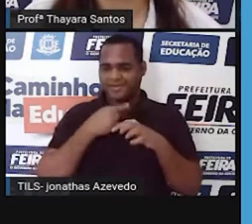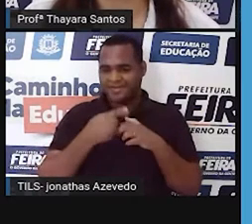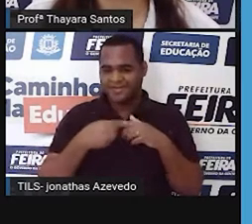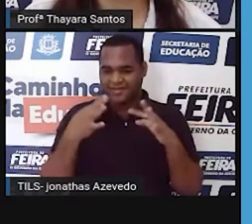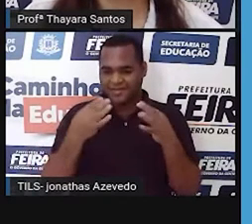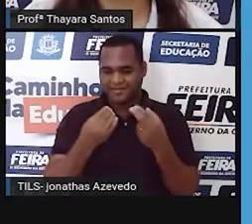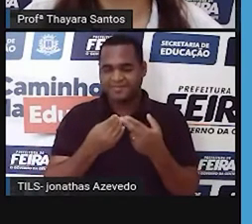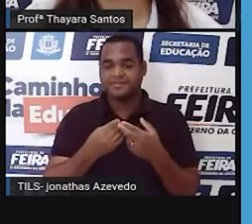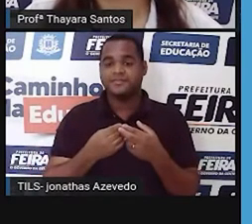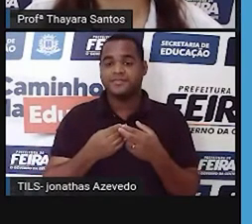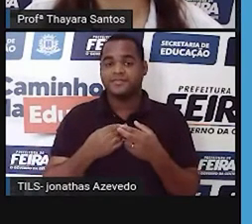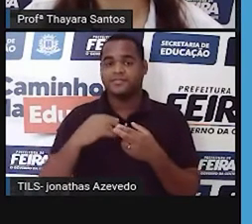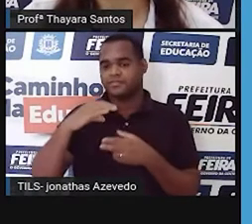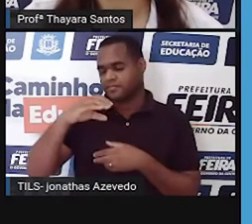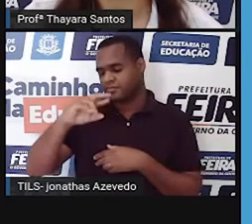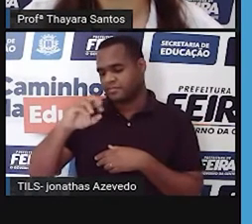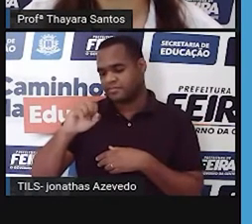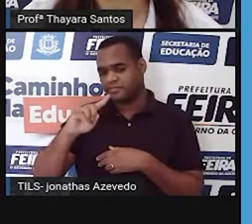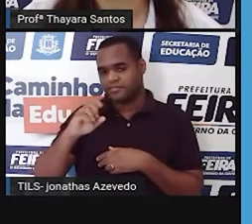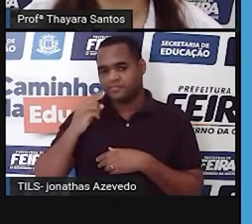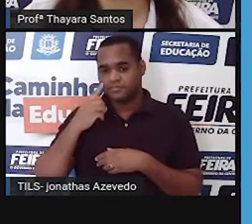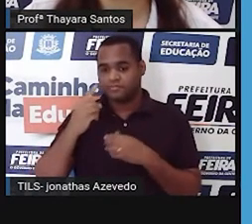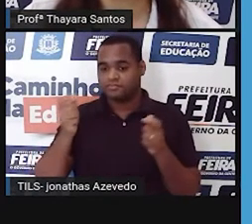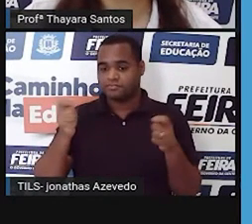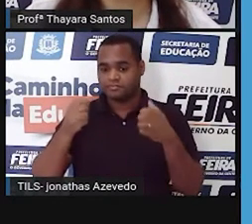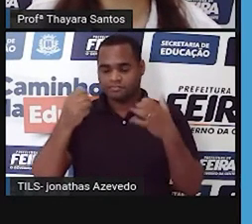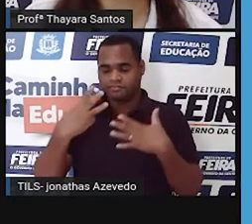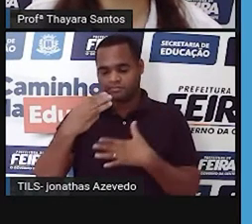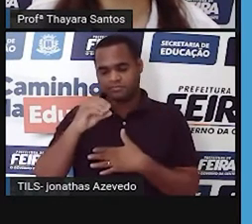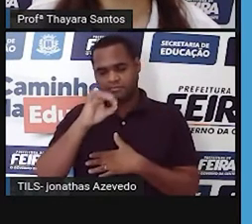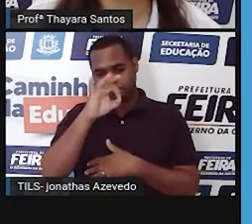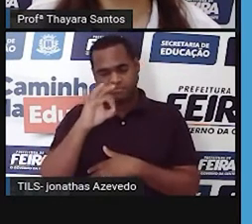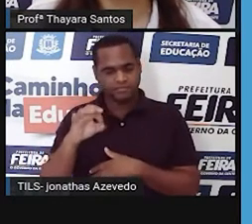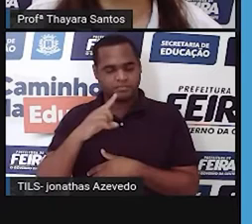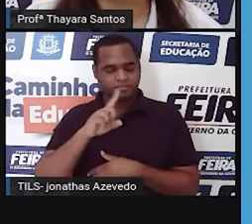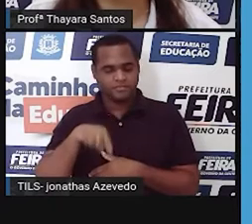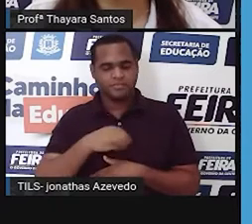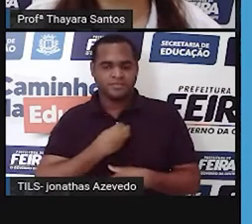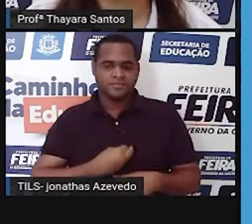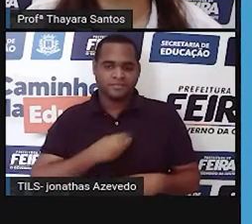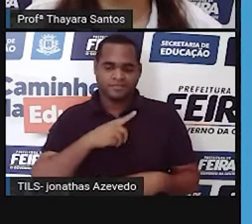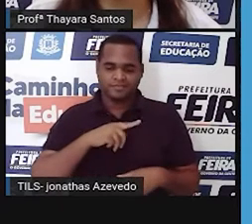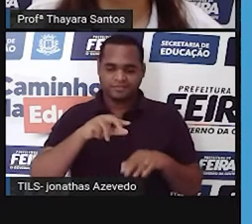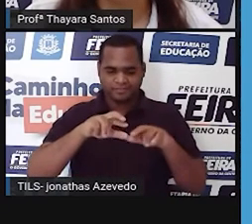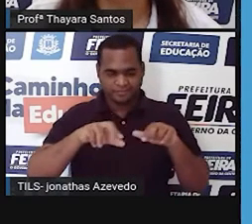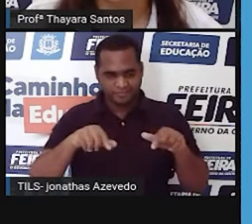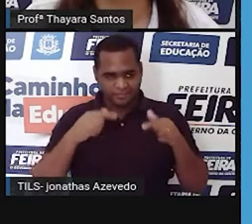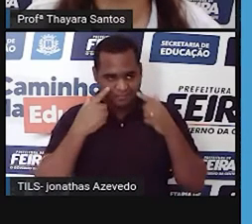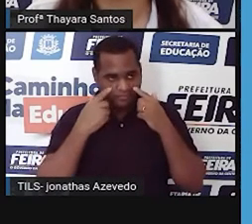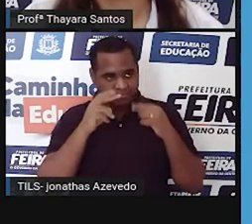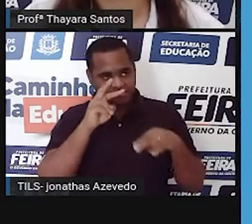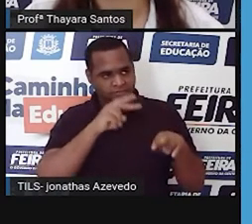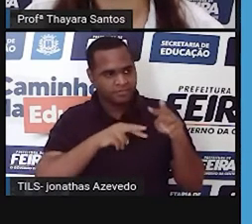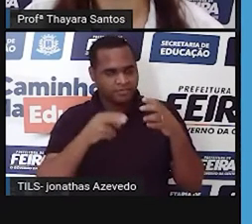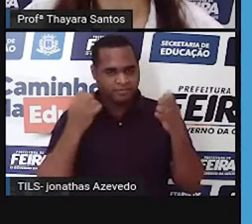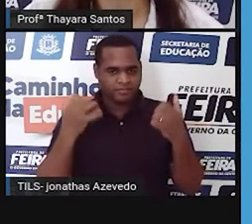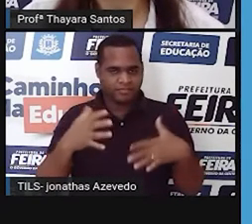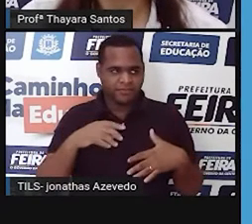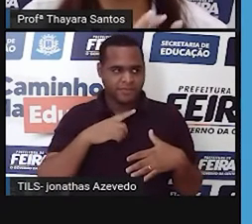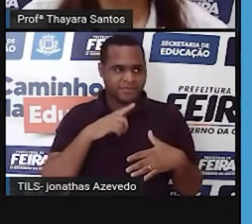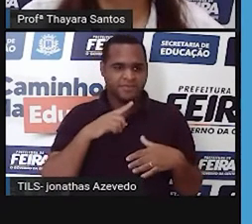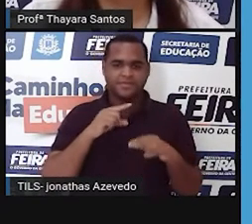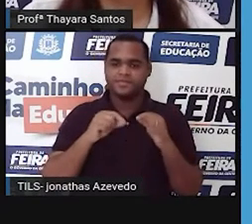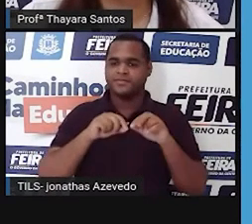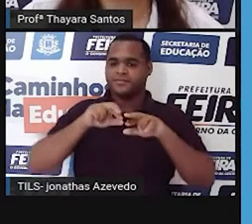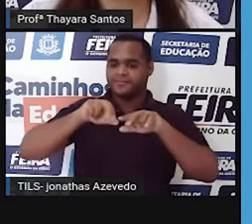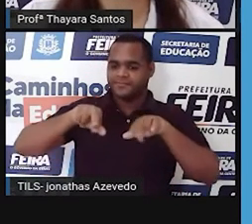O Cerrado também abriga 30% dos diversos seres vivos que são identificados no nosso país. Então, 30% de toda a